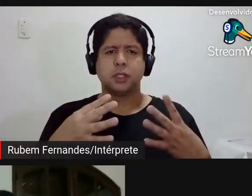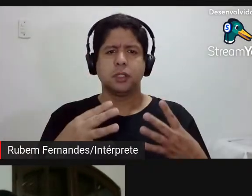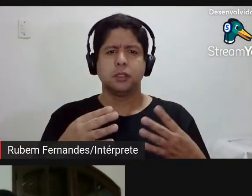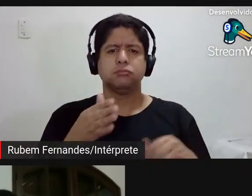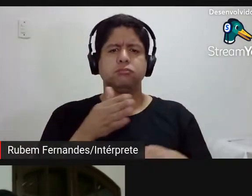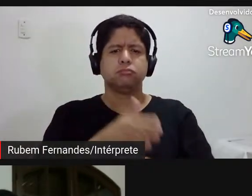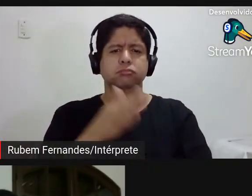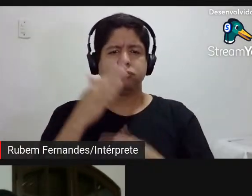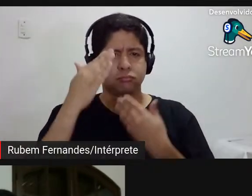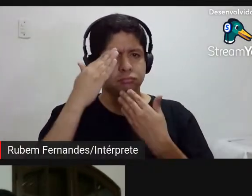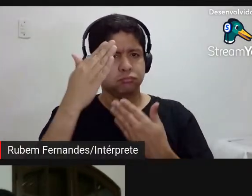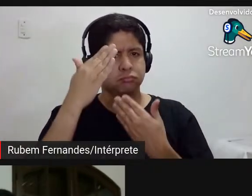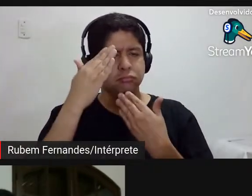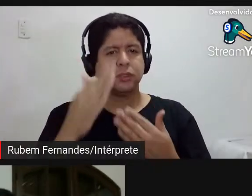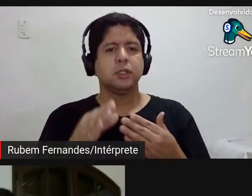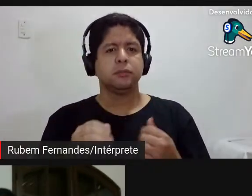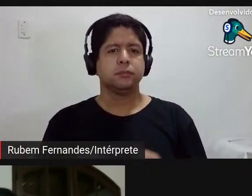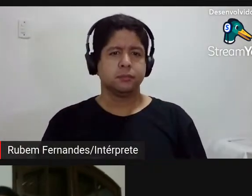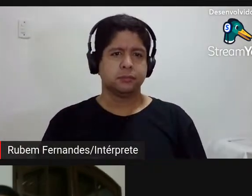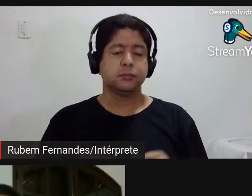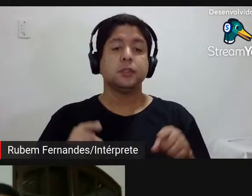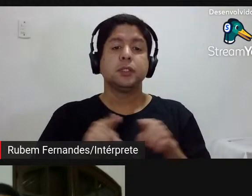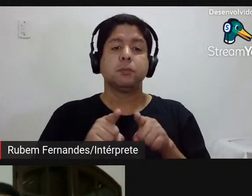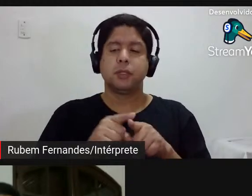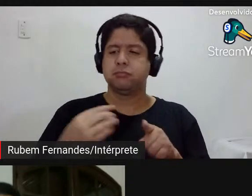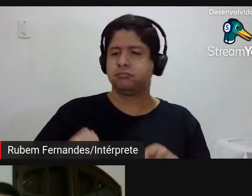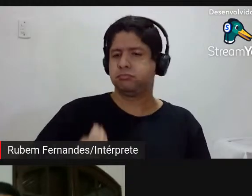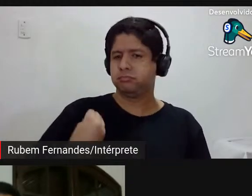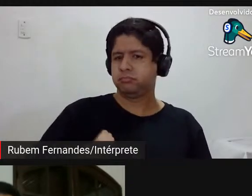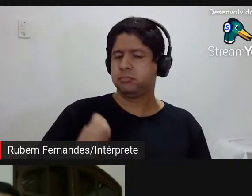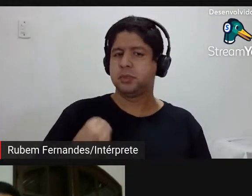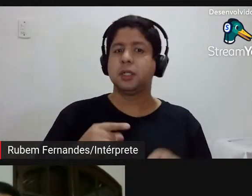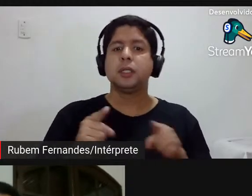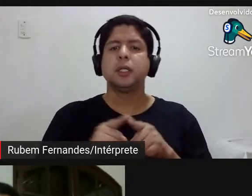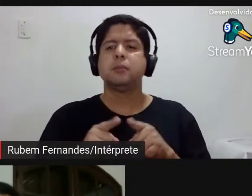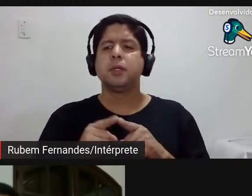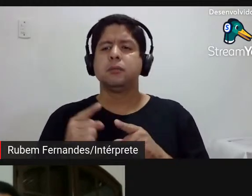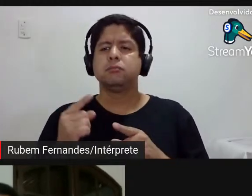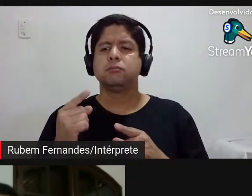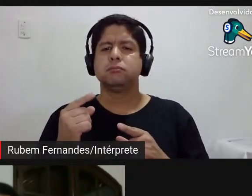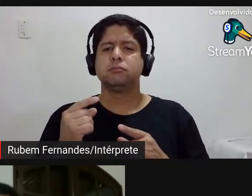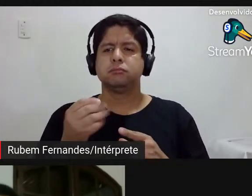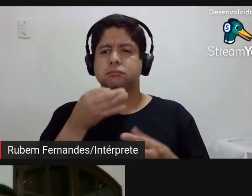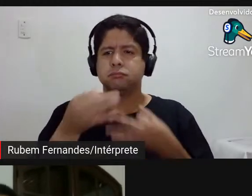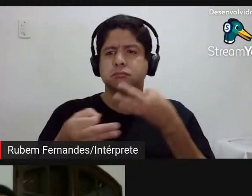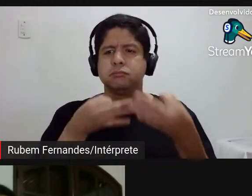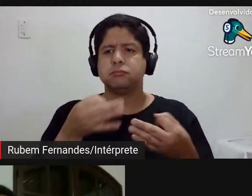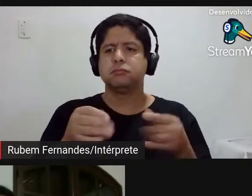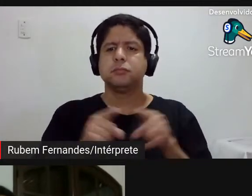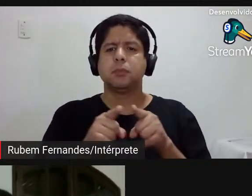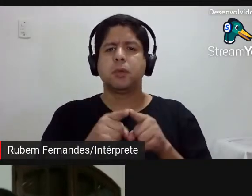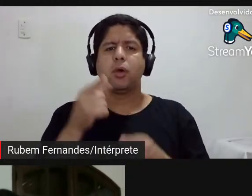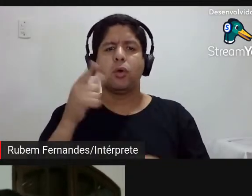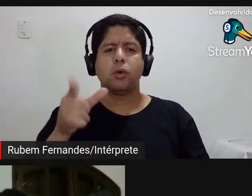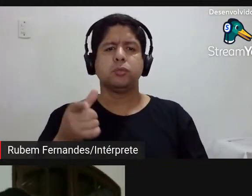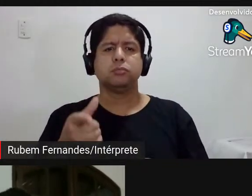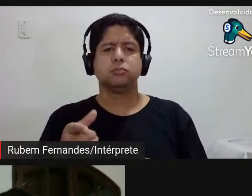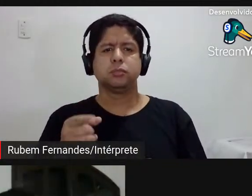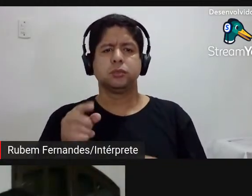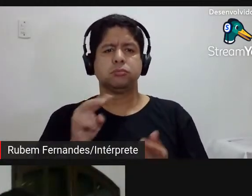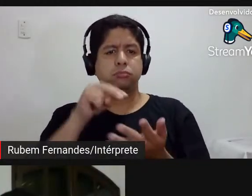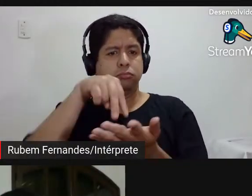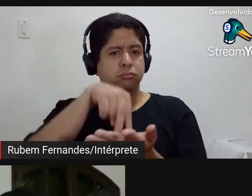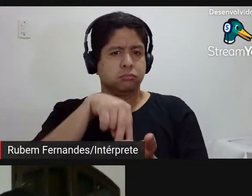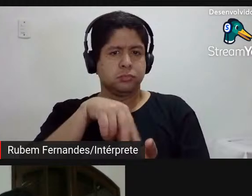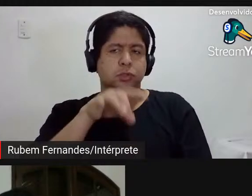atravessimentos, as participações e as indicações em uma outra posição, não apenas, não